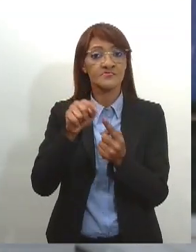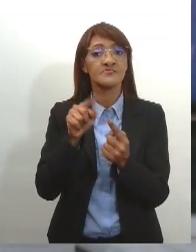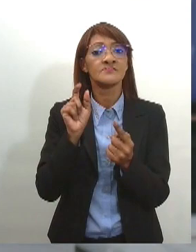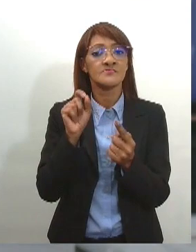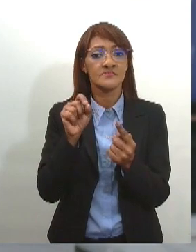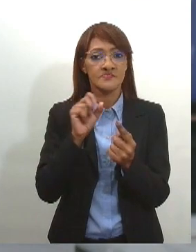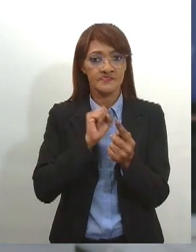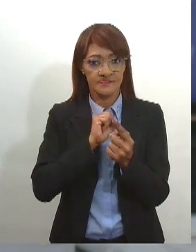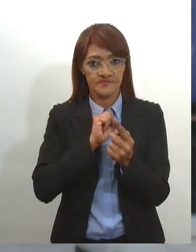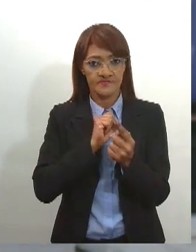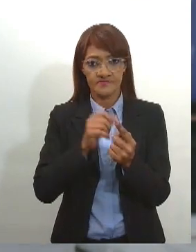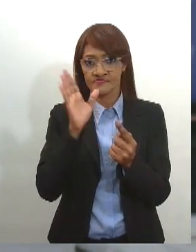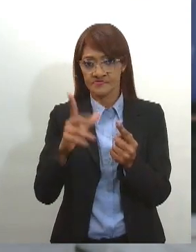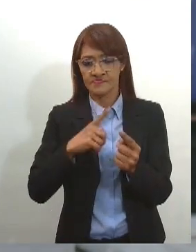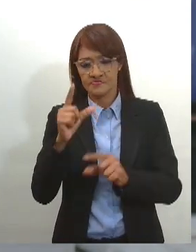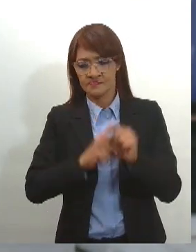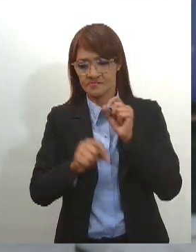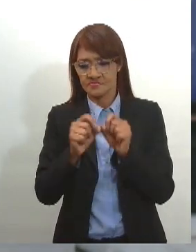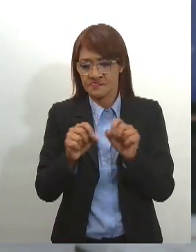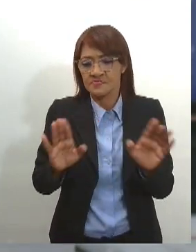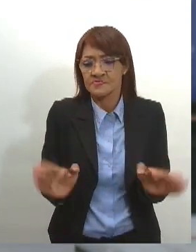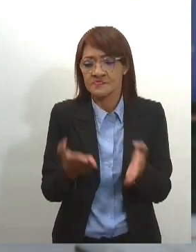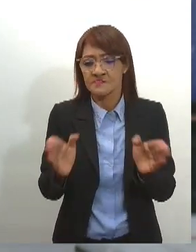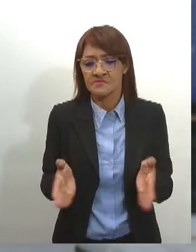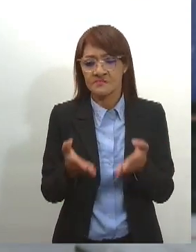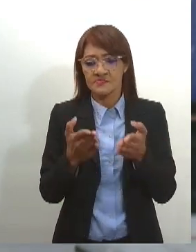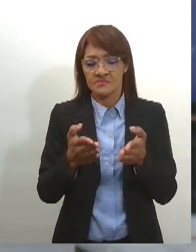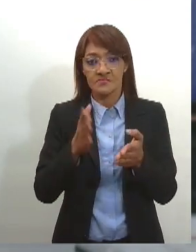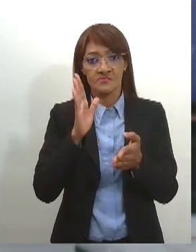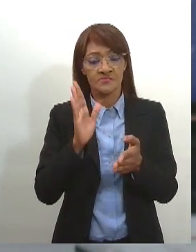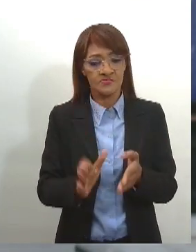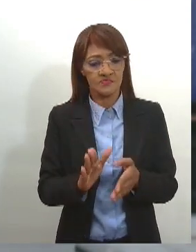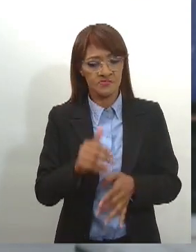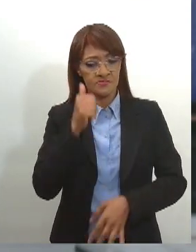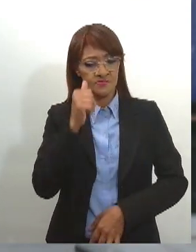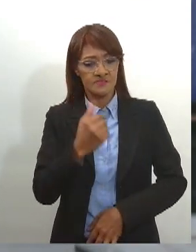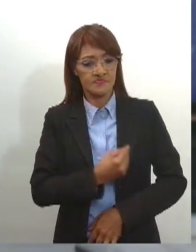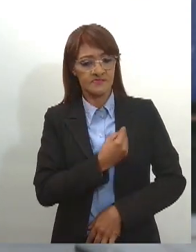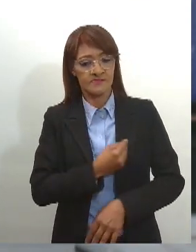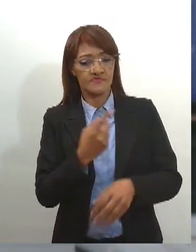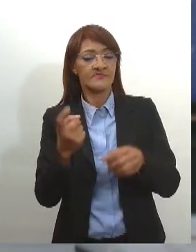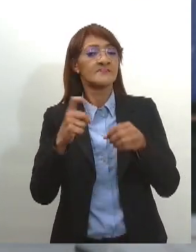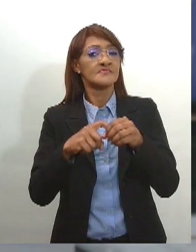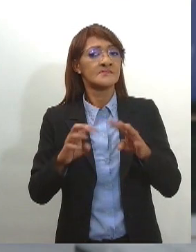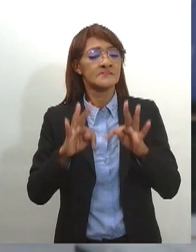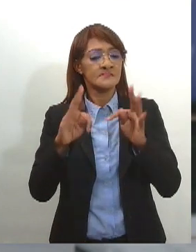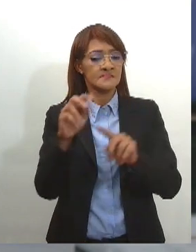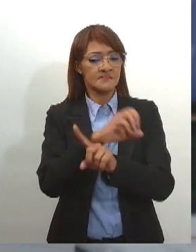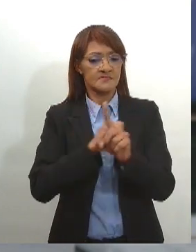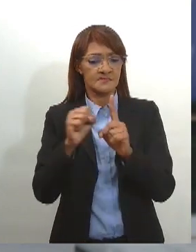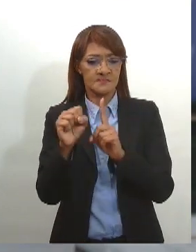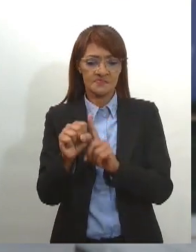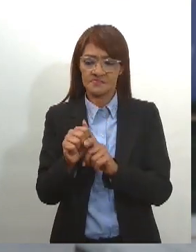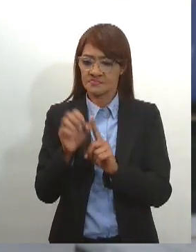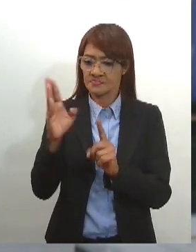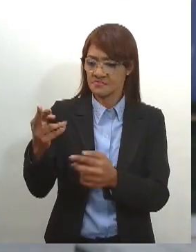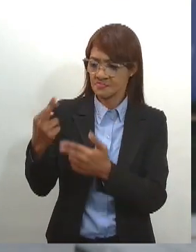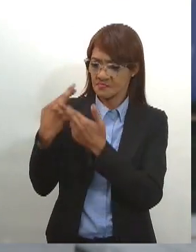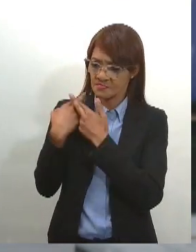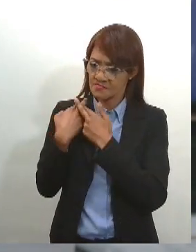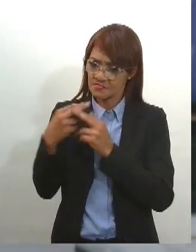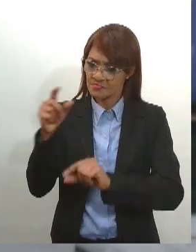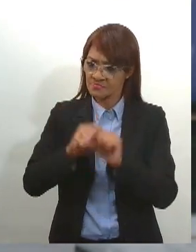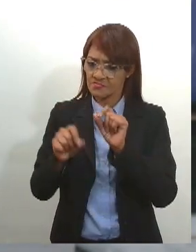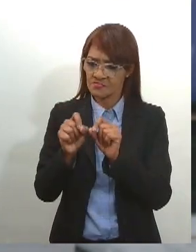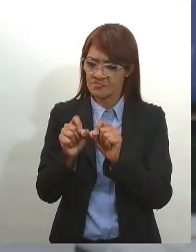a população, mas também estimular as denúncias da mulher e trazer toda a sociedade para essa grande responsabilidade que é acabar com o